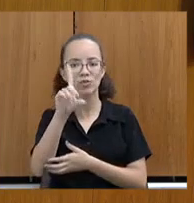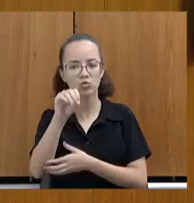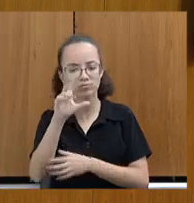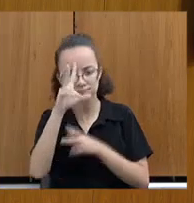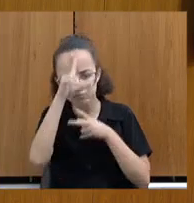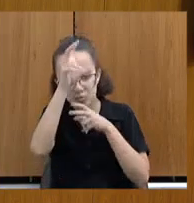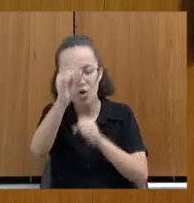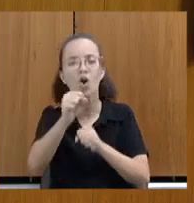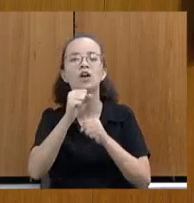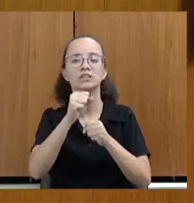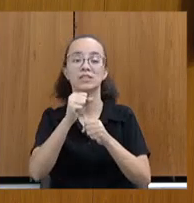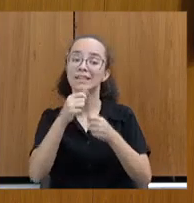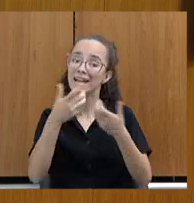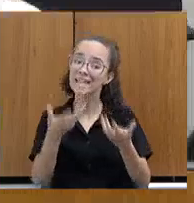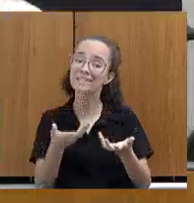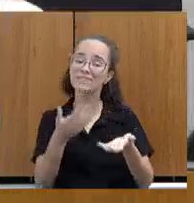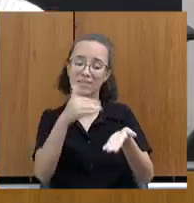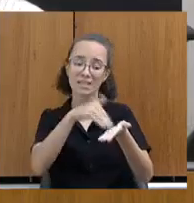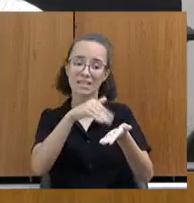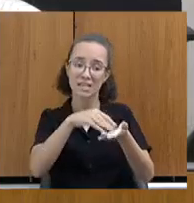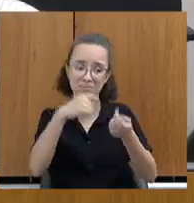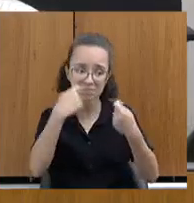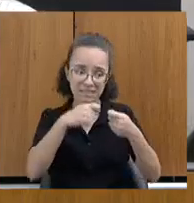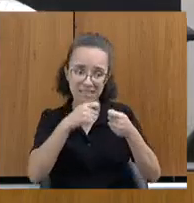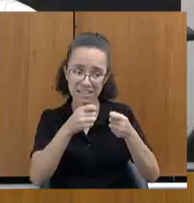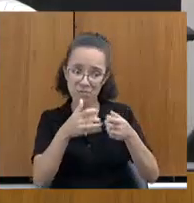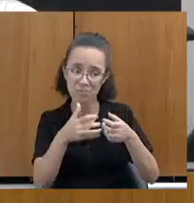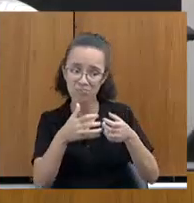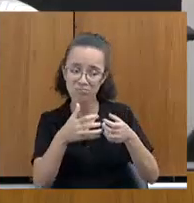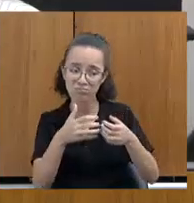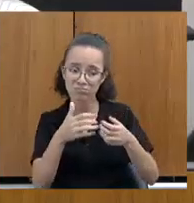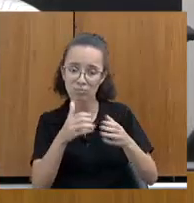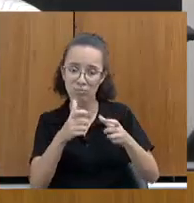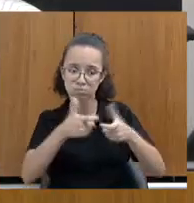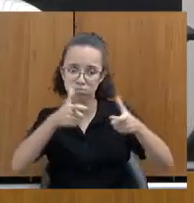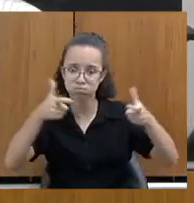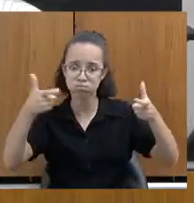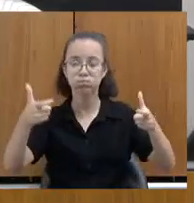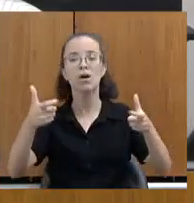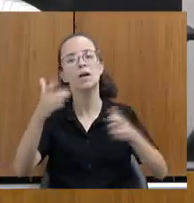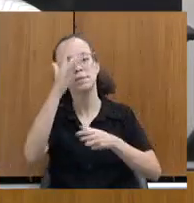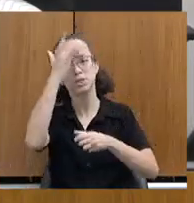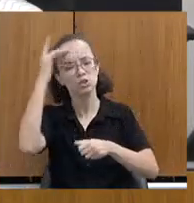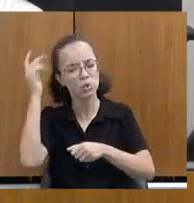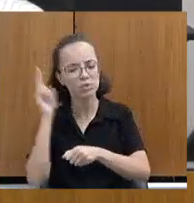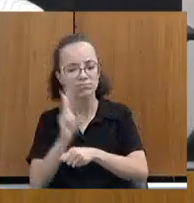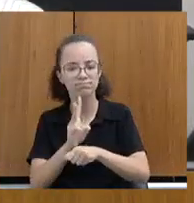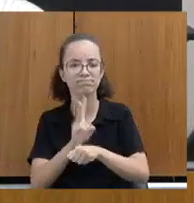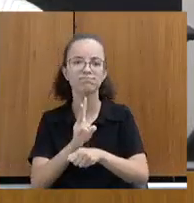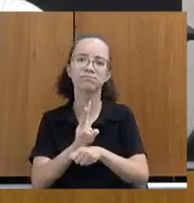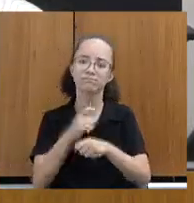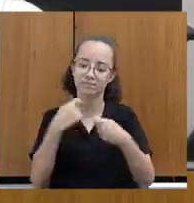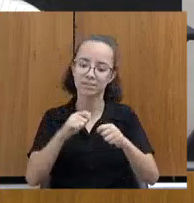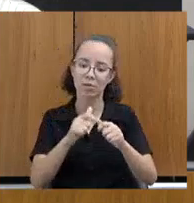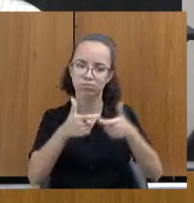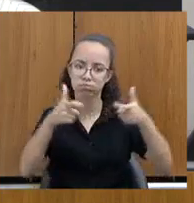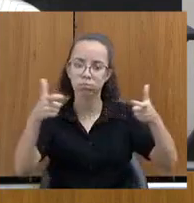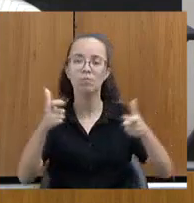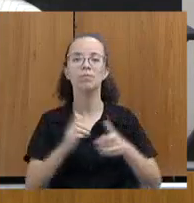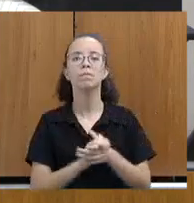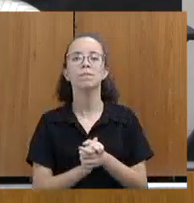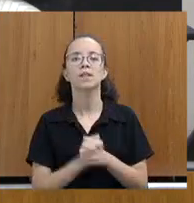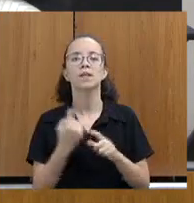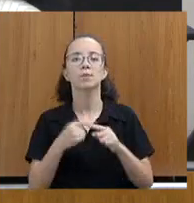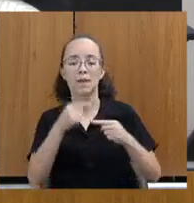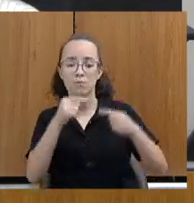ampliar a secretaria, ampliar os servidores, ter mais fiscais acompanhando, porque a